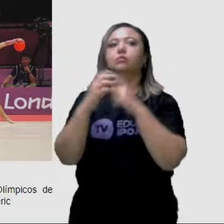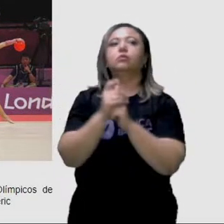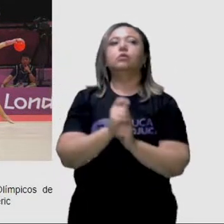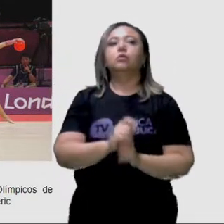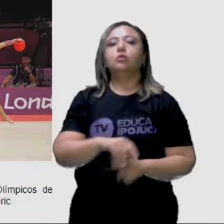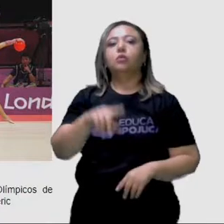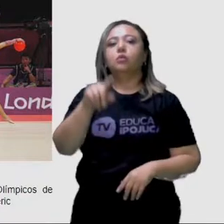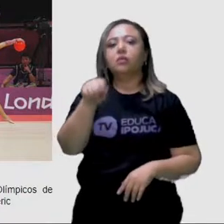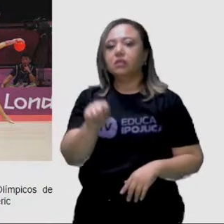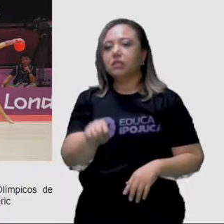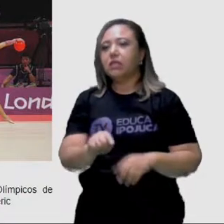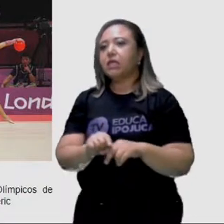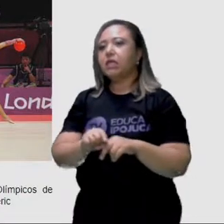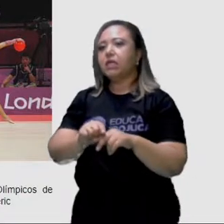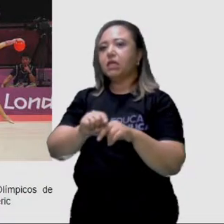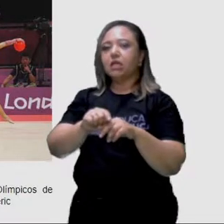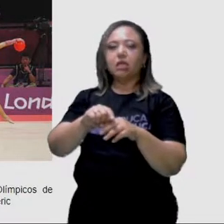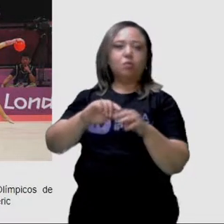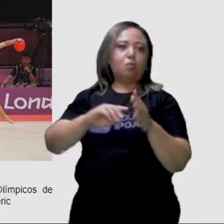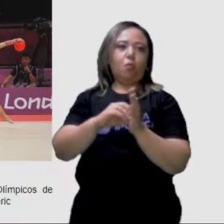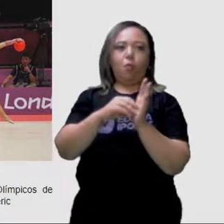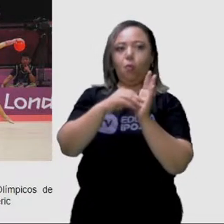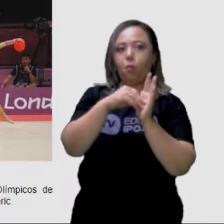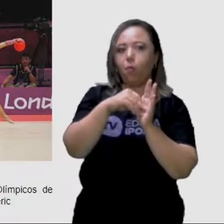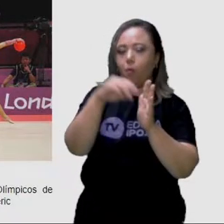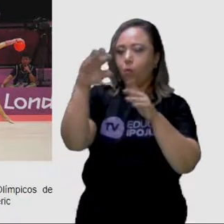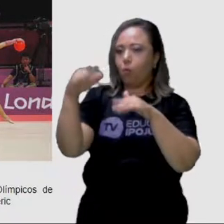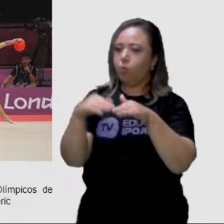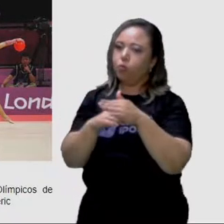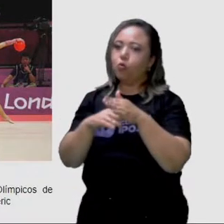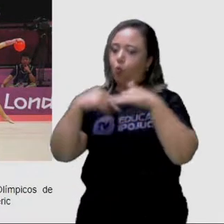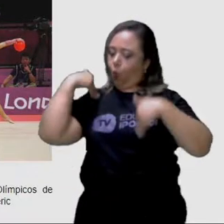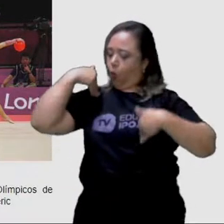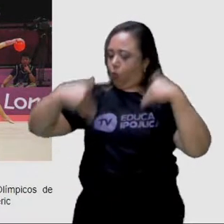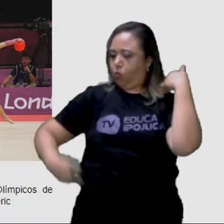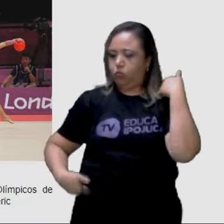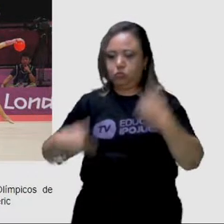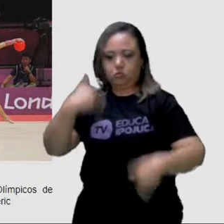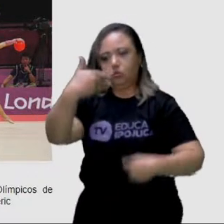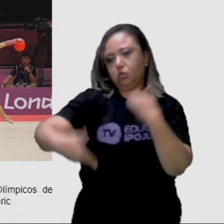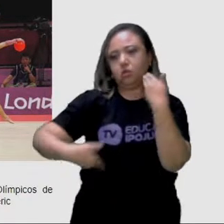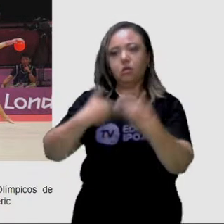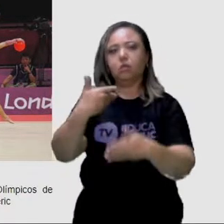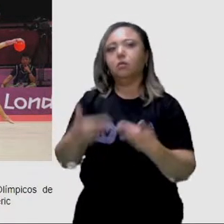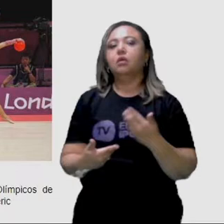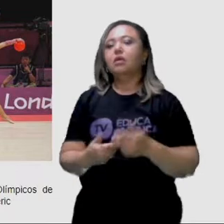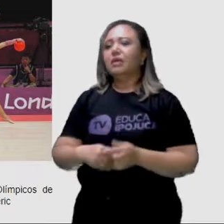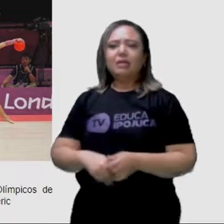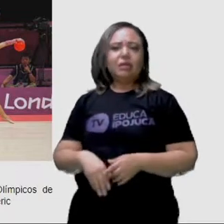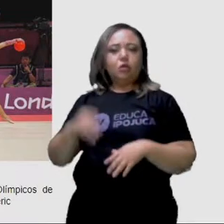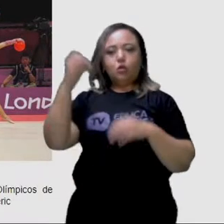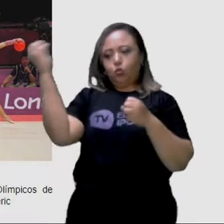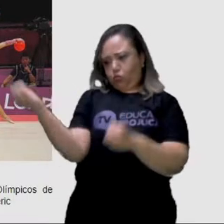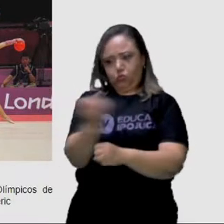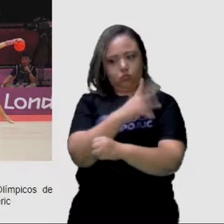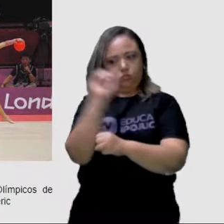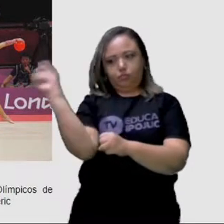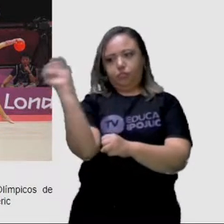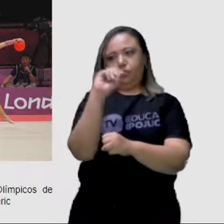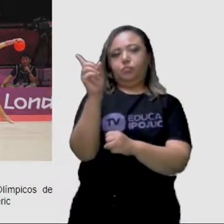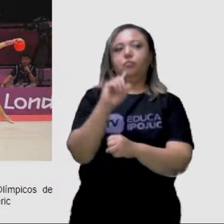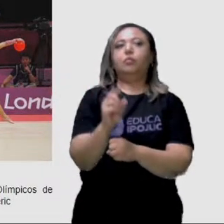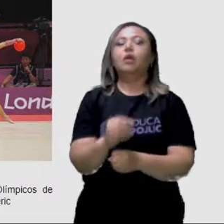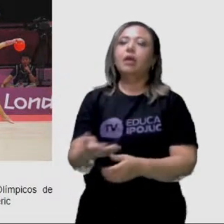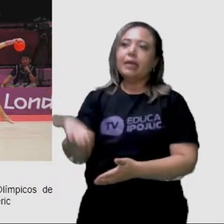os modelos educacionais de cuidar com o corpo, ele não é algo recente, não é algo novo, ele